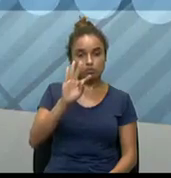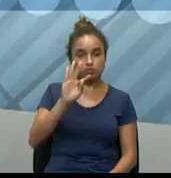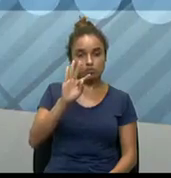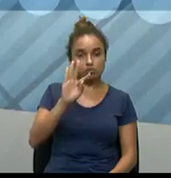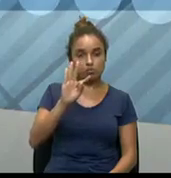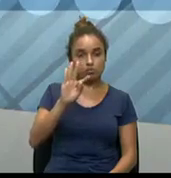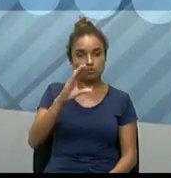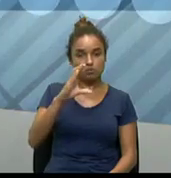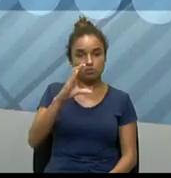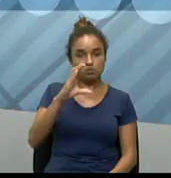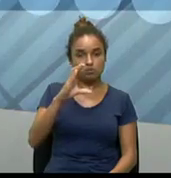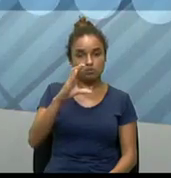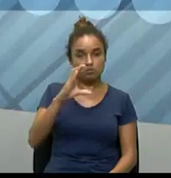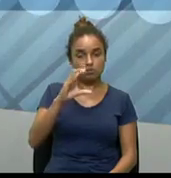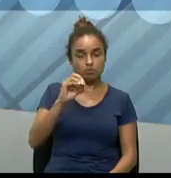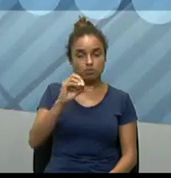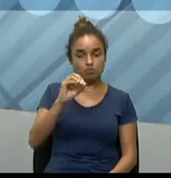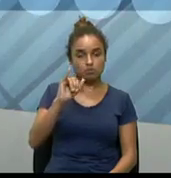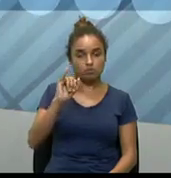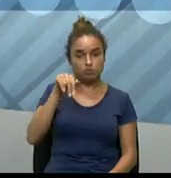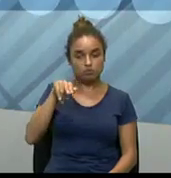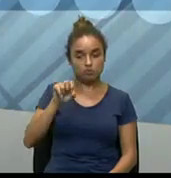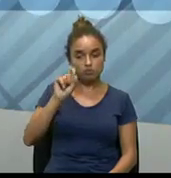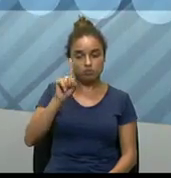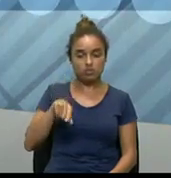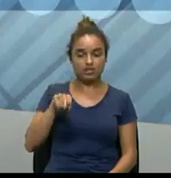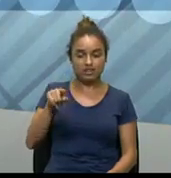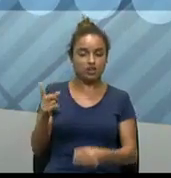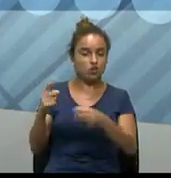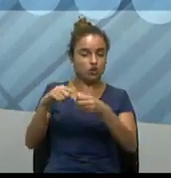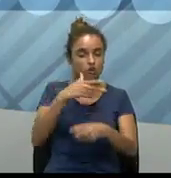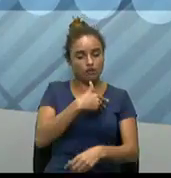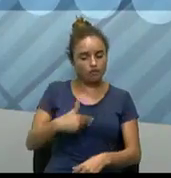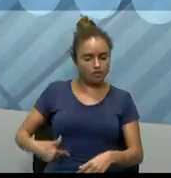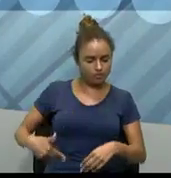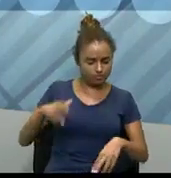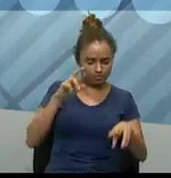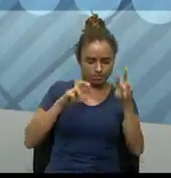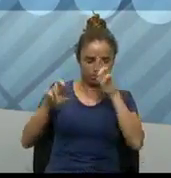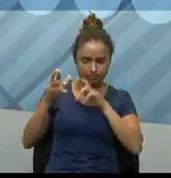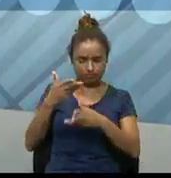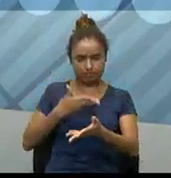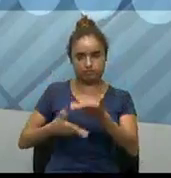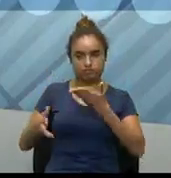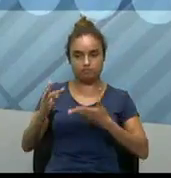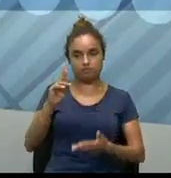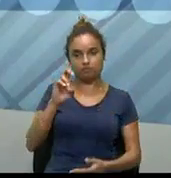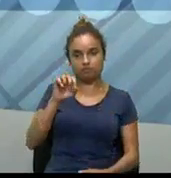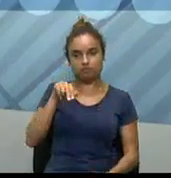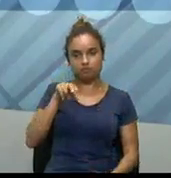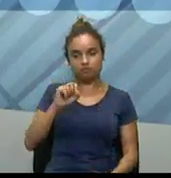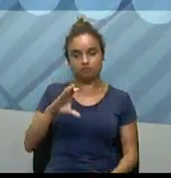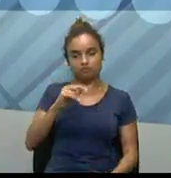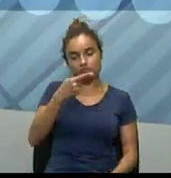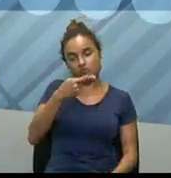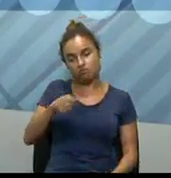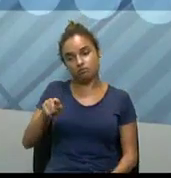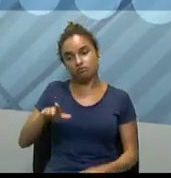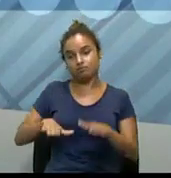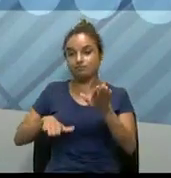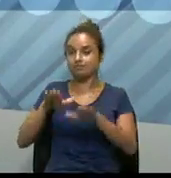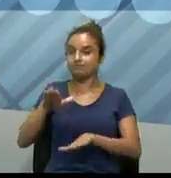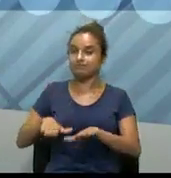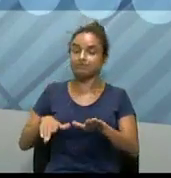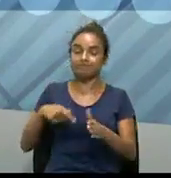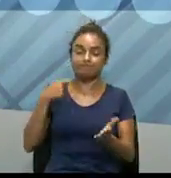O próprio governo, ele vai identificar, né? Então, essa transação e muitas vezes, né? Então, pode